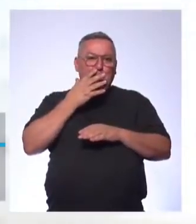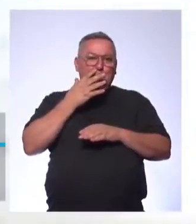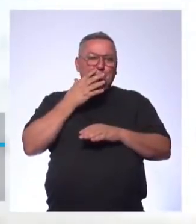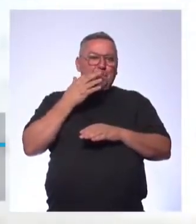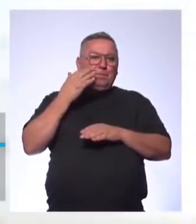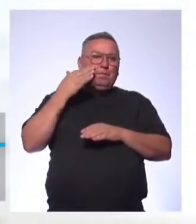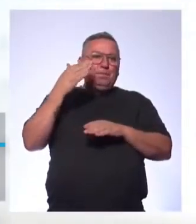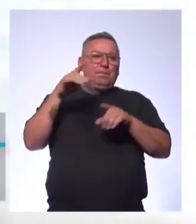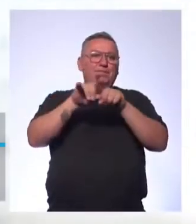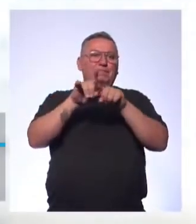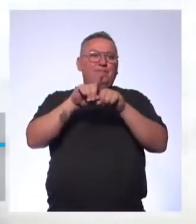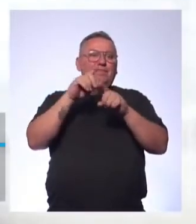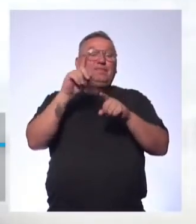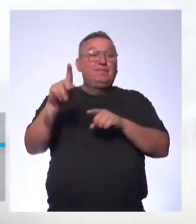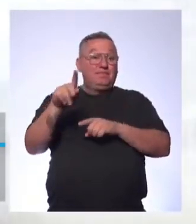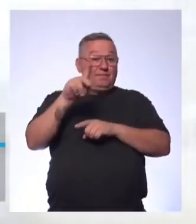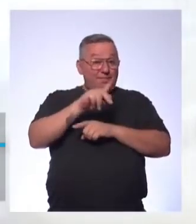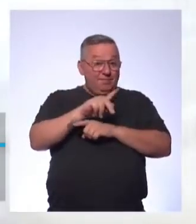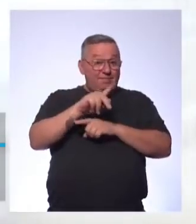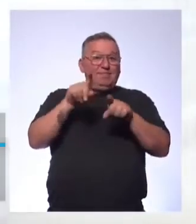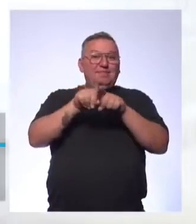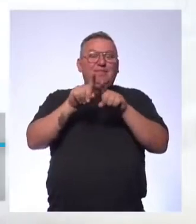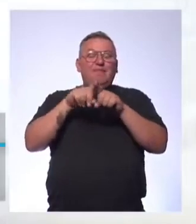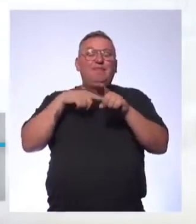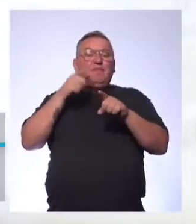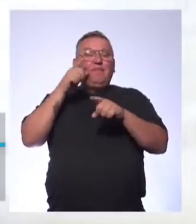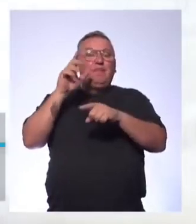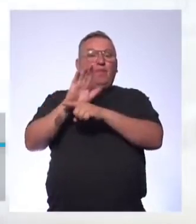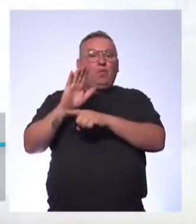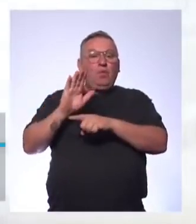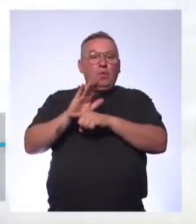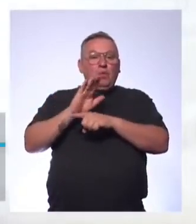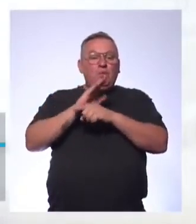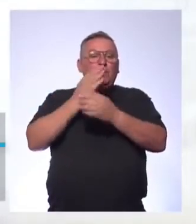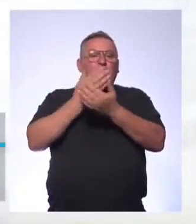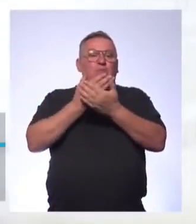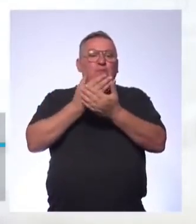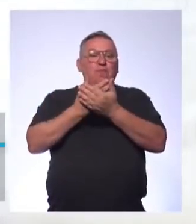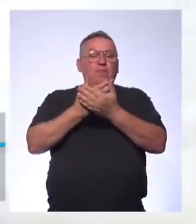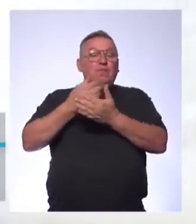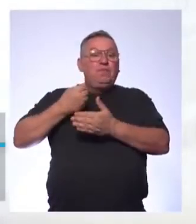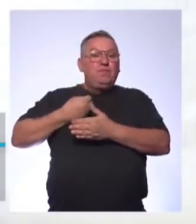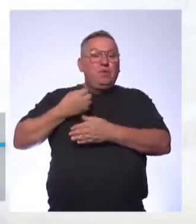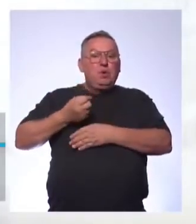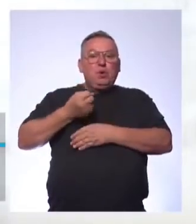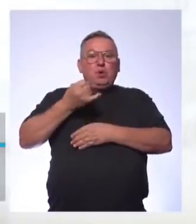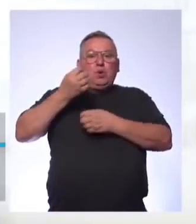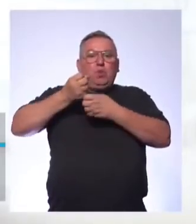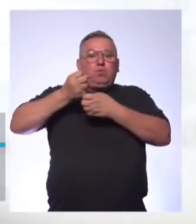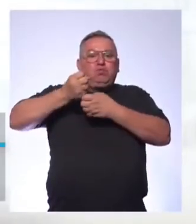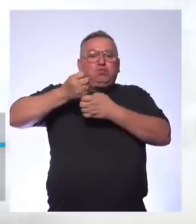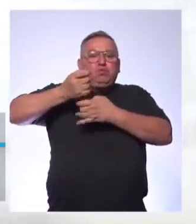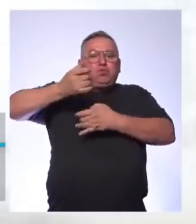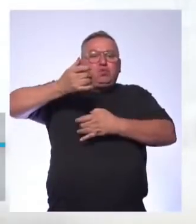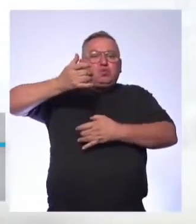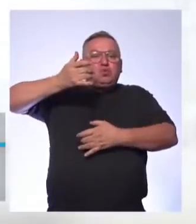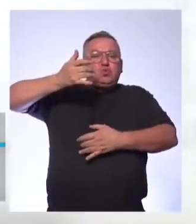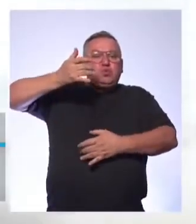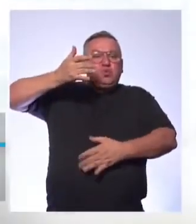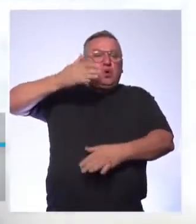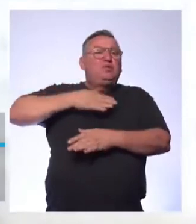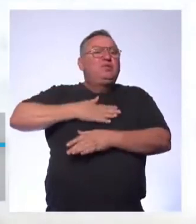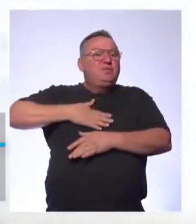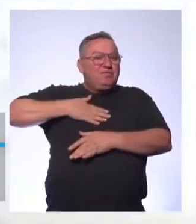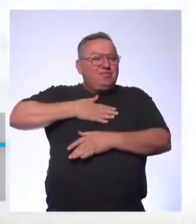agradecer aí aos professores Que estão nos ajudando na aula E o número está cada vez aumentando Eu gosto muito